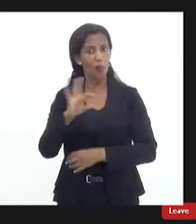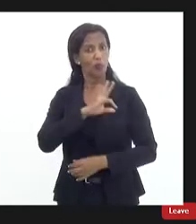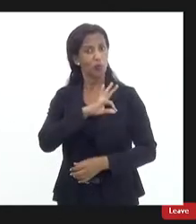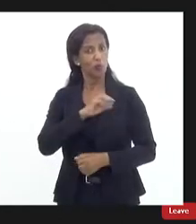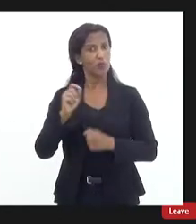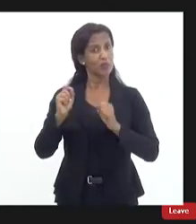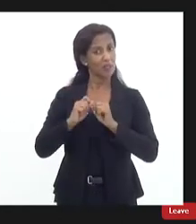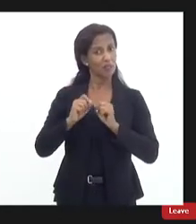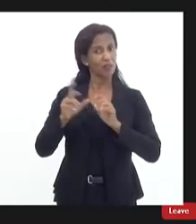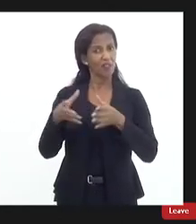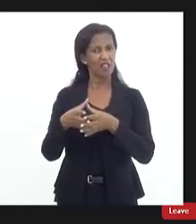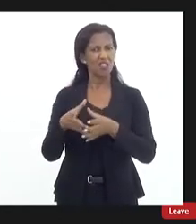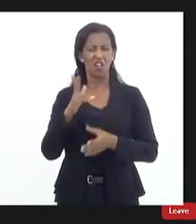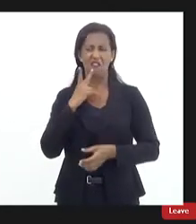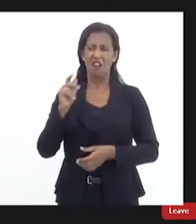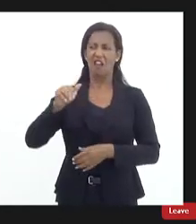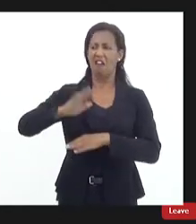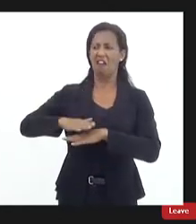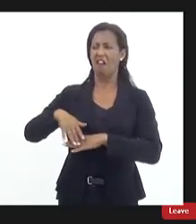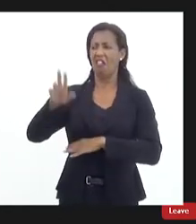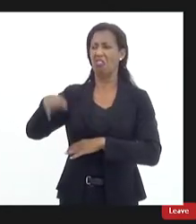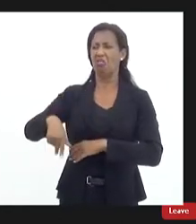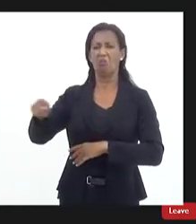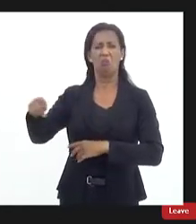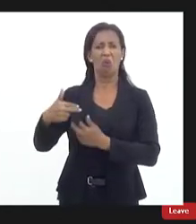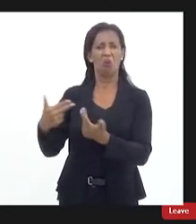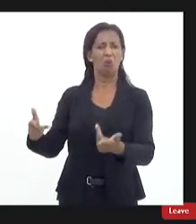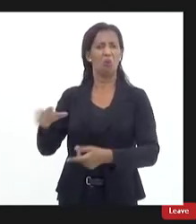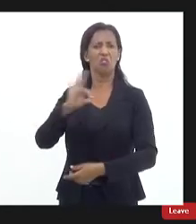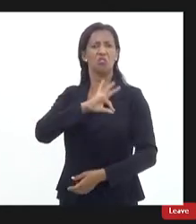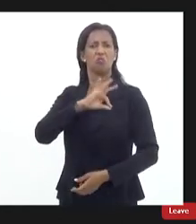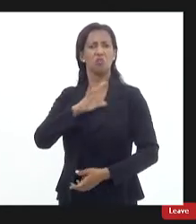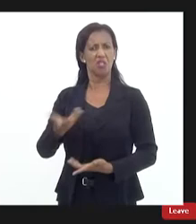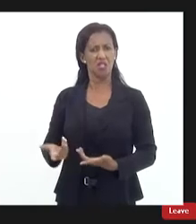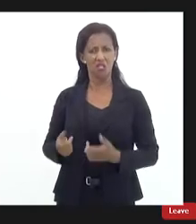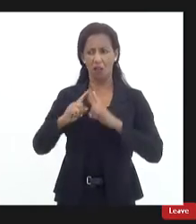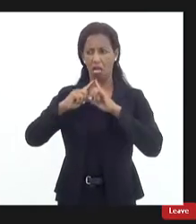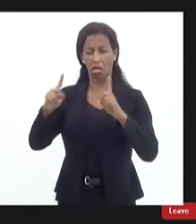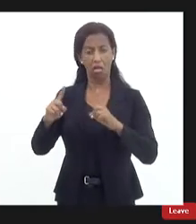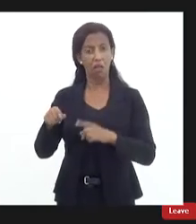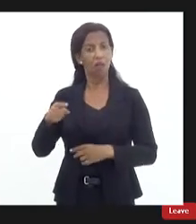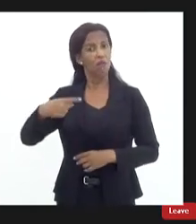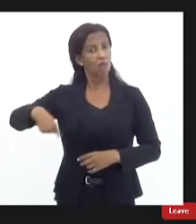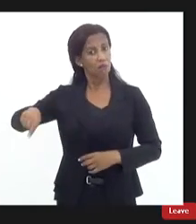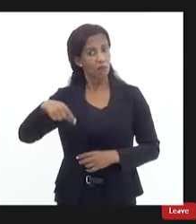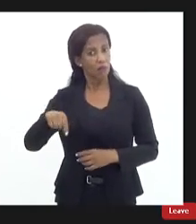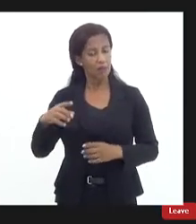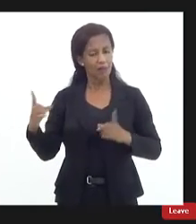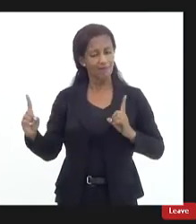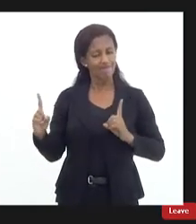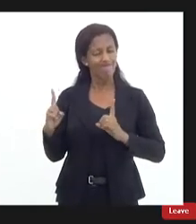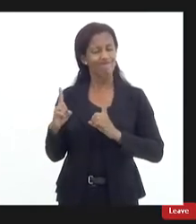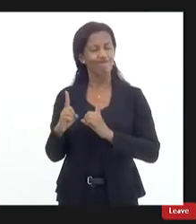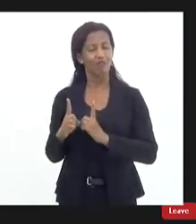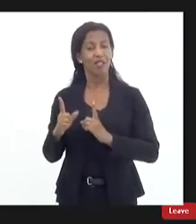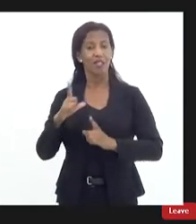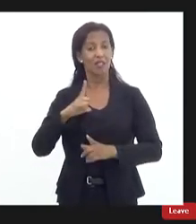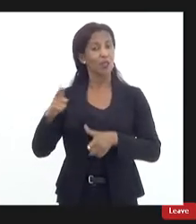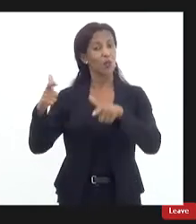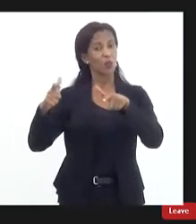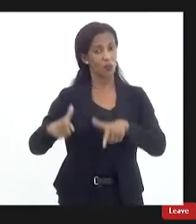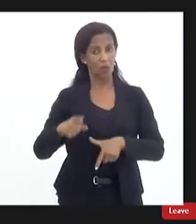interno da própria instituição que isso não é papel de polícia isso não é coisa que a gente tem que fazer mas é uma coisa que aproxima e tem lugar